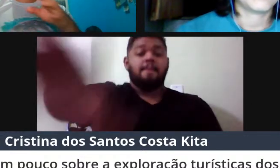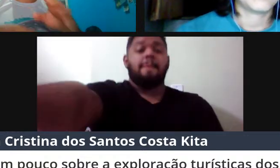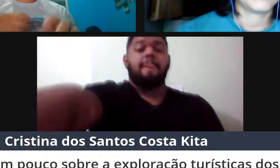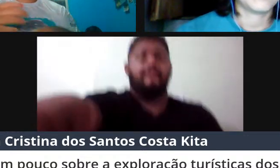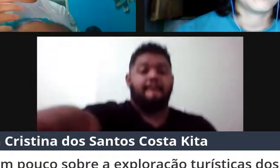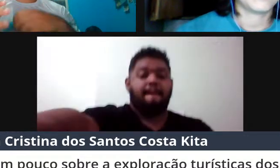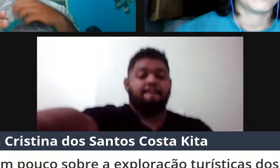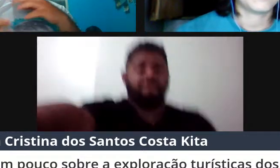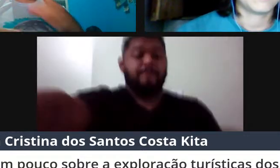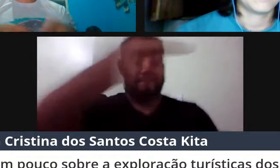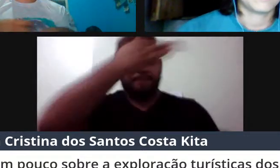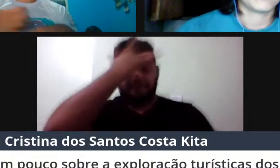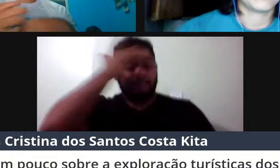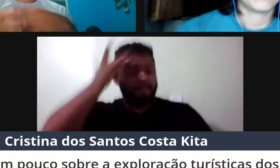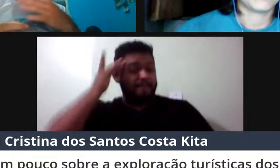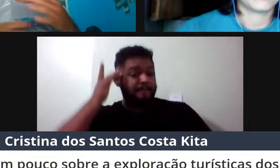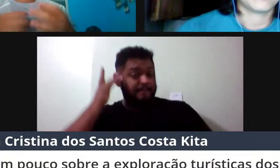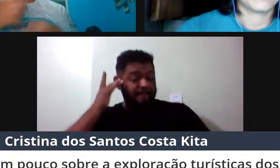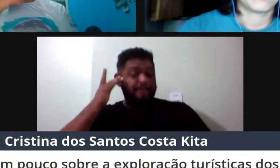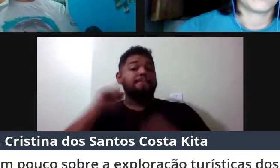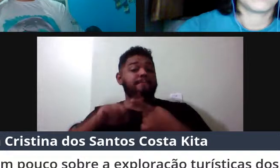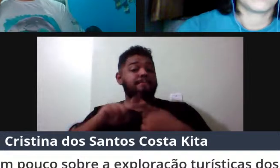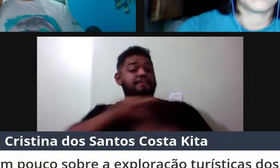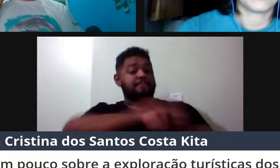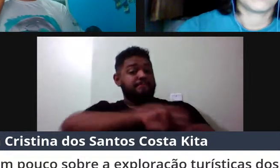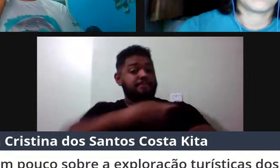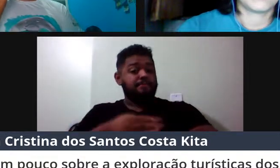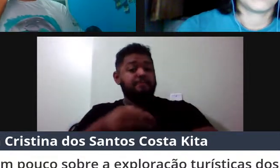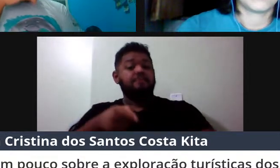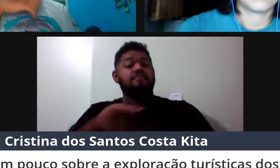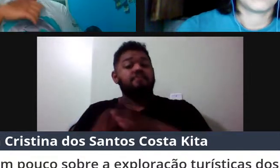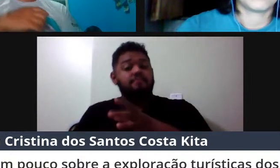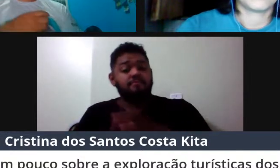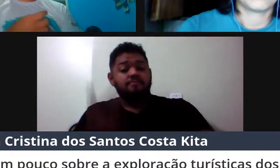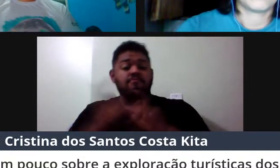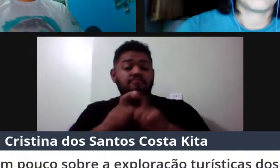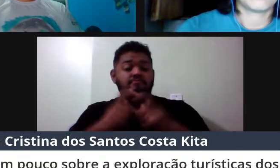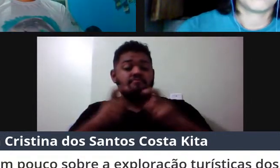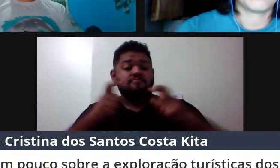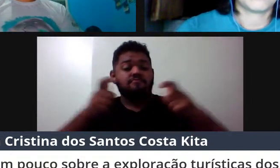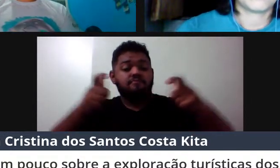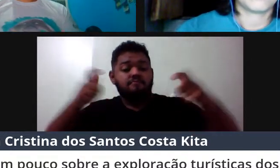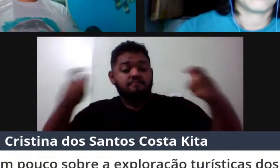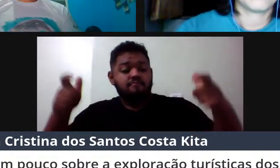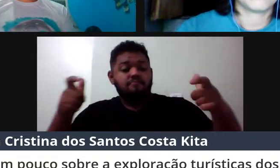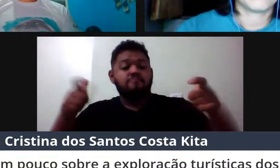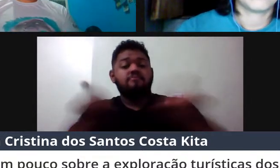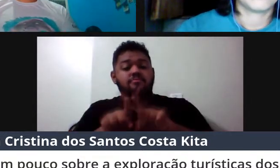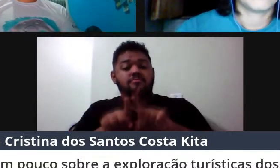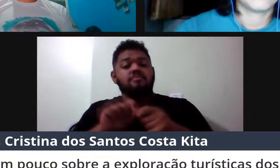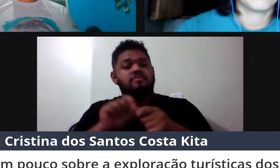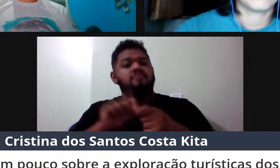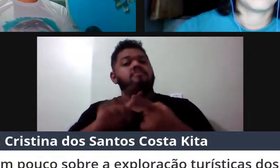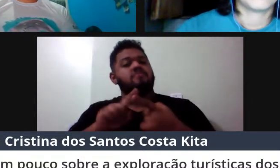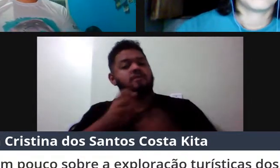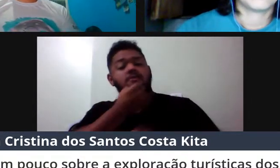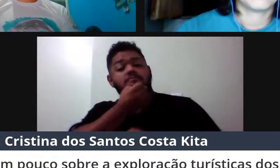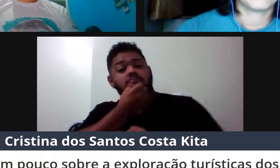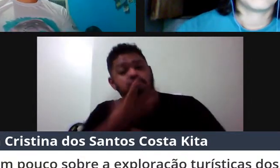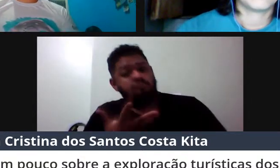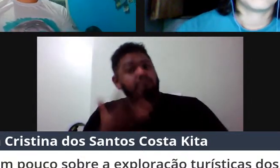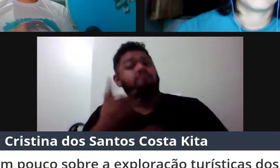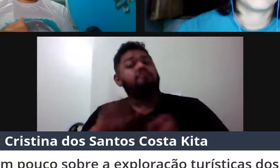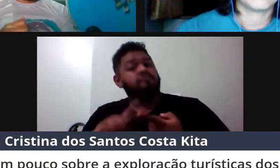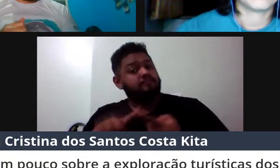Mocajuva, o lugar foi aparecendo, aparecendo, e a gente já fez denúncia, inclusive, né, ao